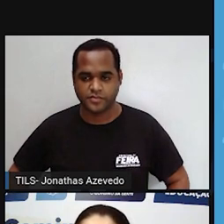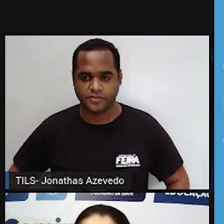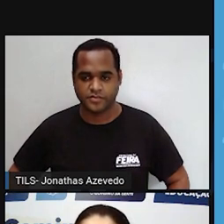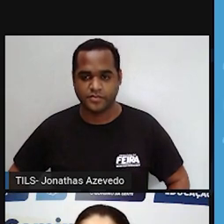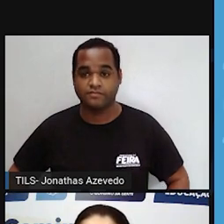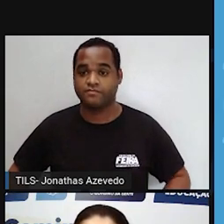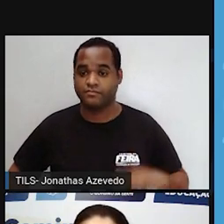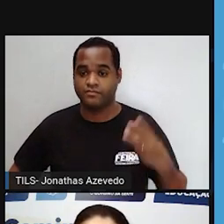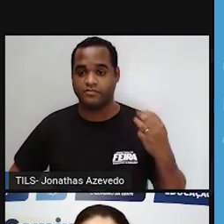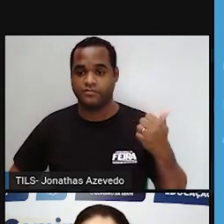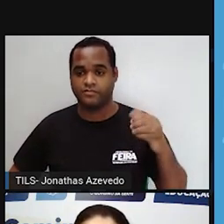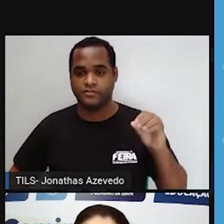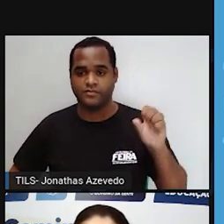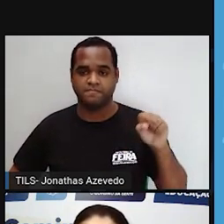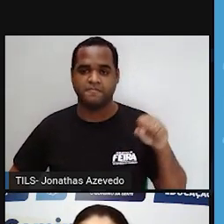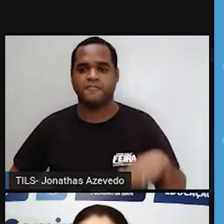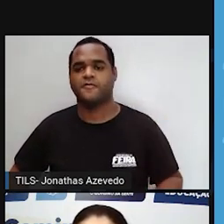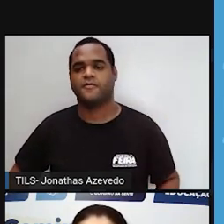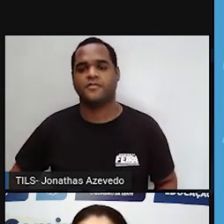10 segundos.